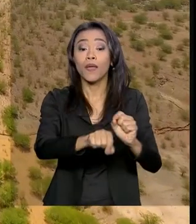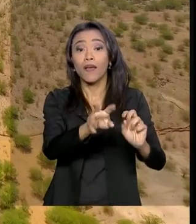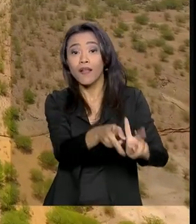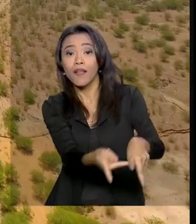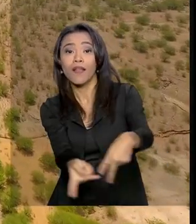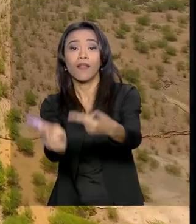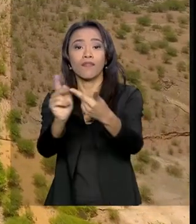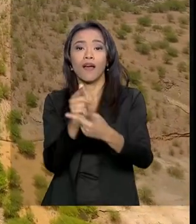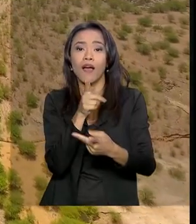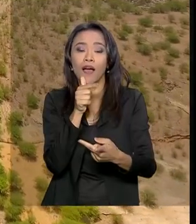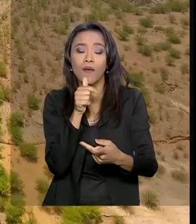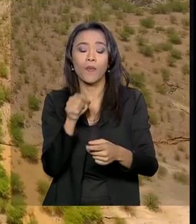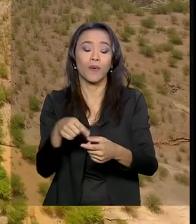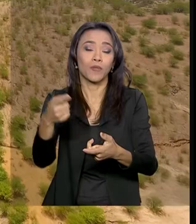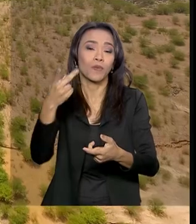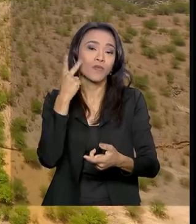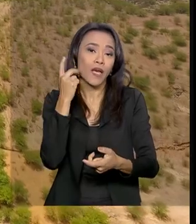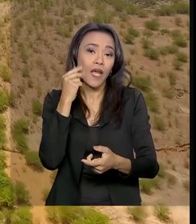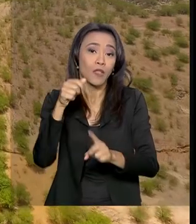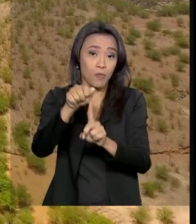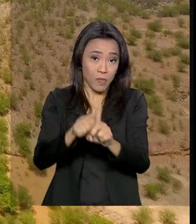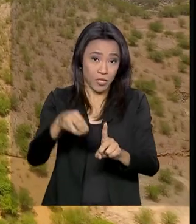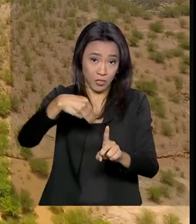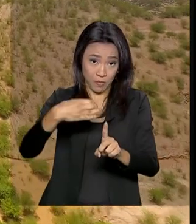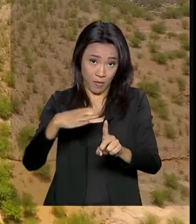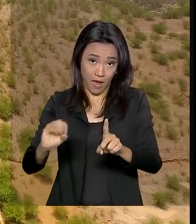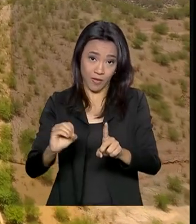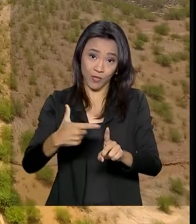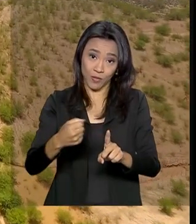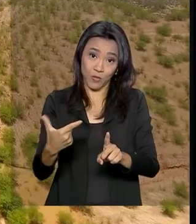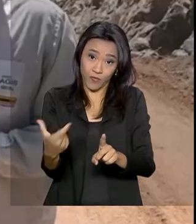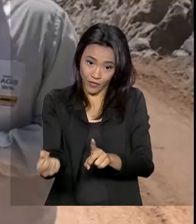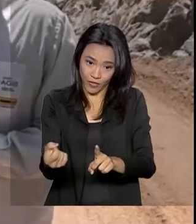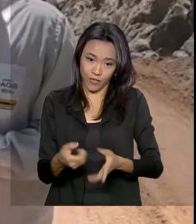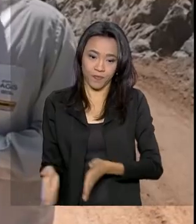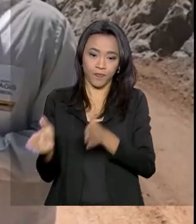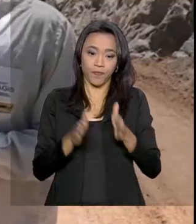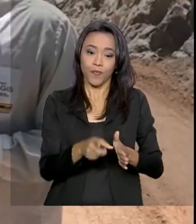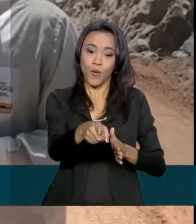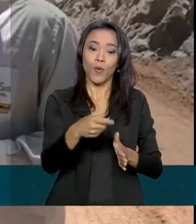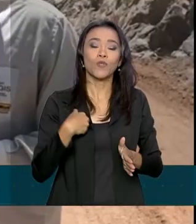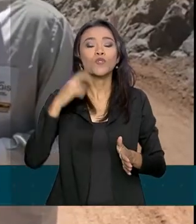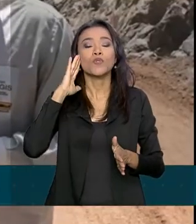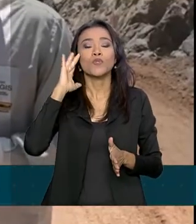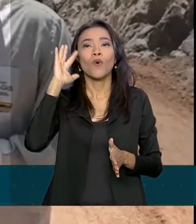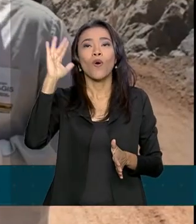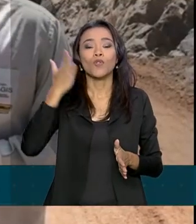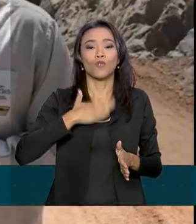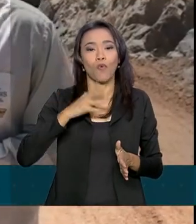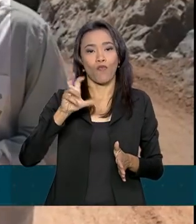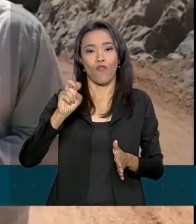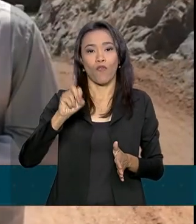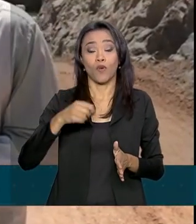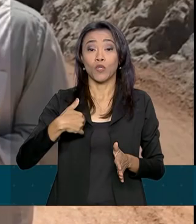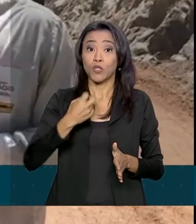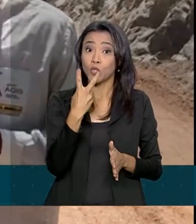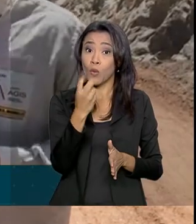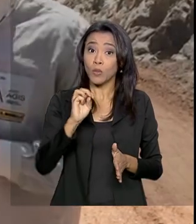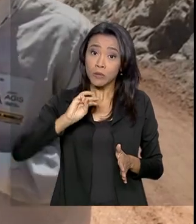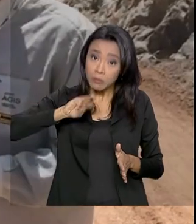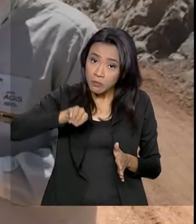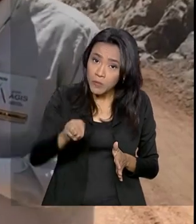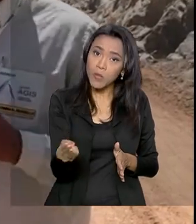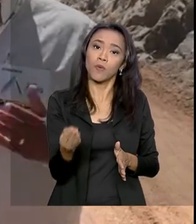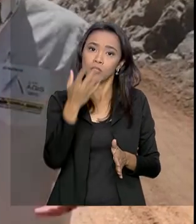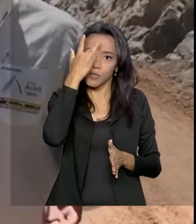Ceará em março de 2020. Hoje realizo um sonho do meu avô, aonde beneficiará 12 milhões de pessoas, que vai